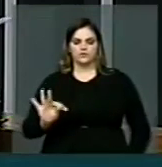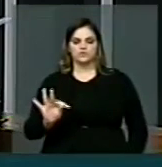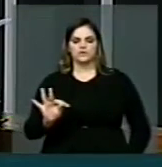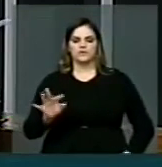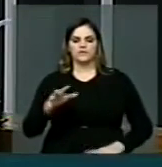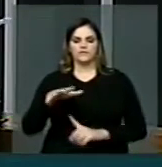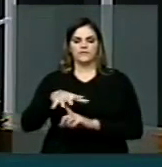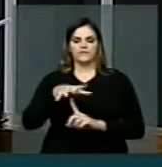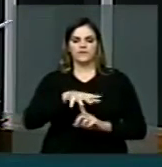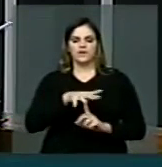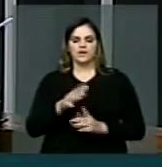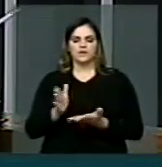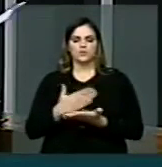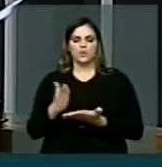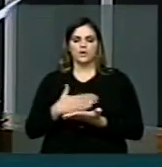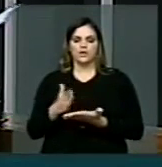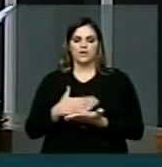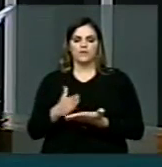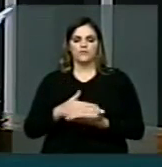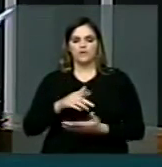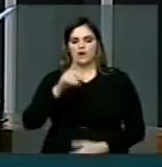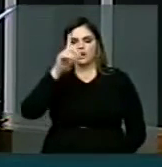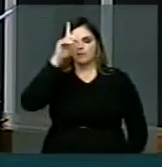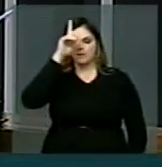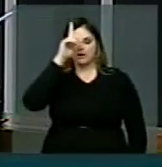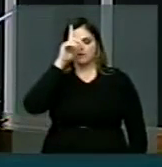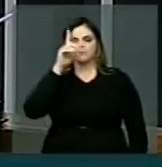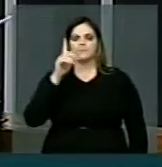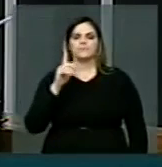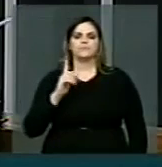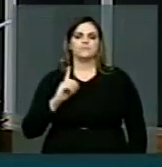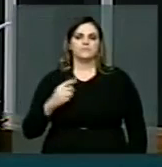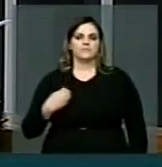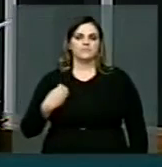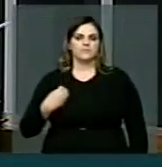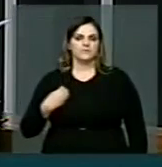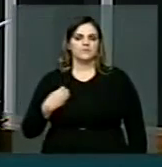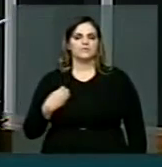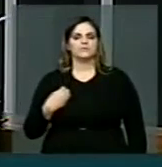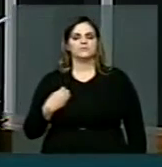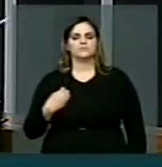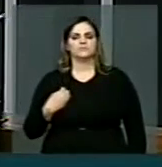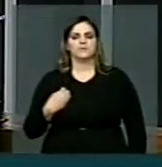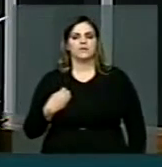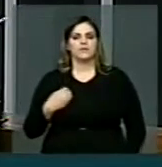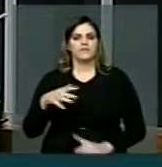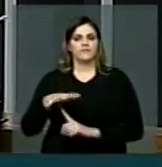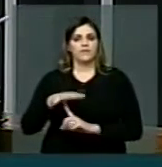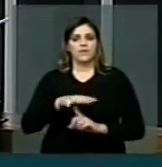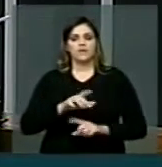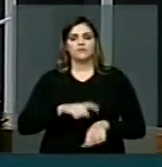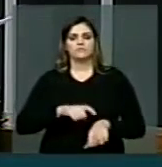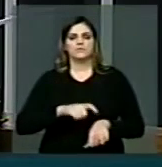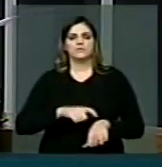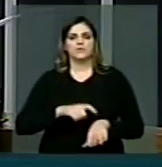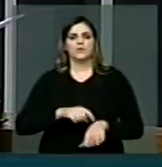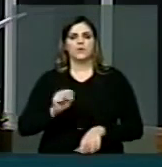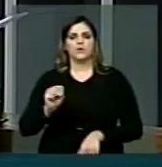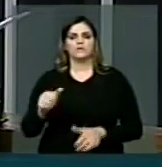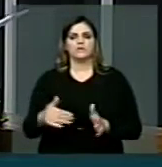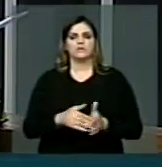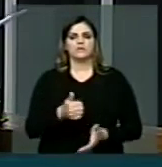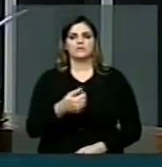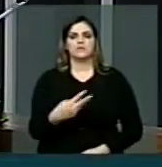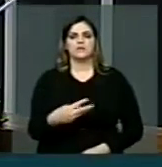feira do livro na Alemanha. A feira foi exatamente no período de 8 a 13